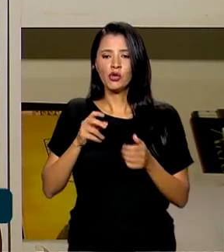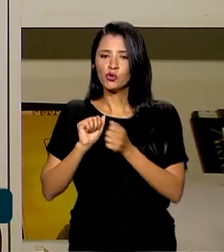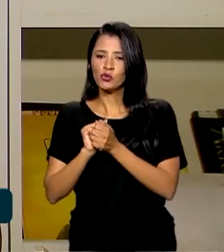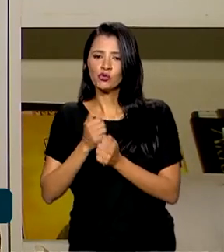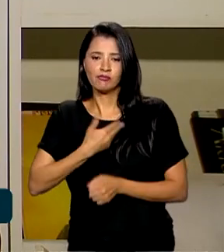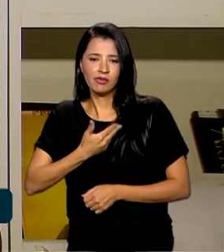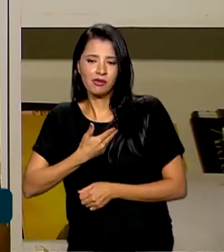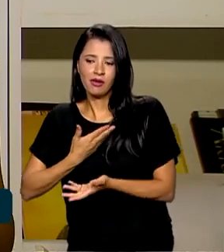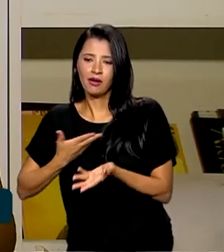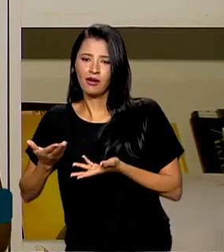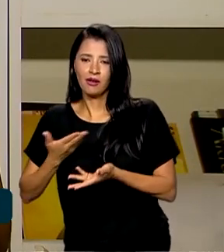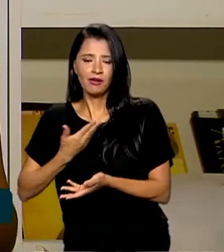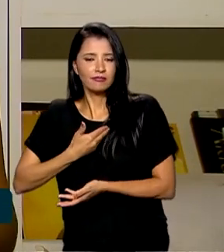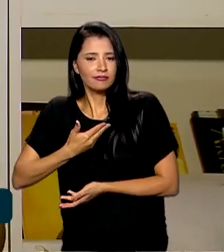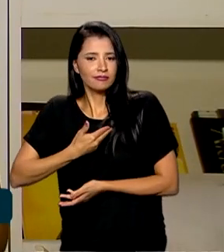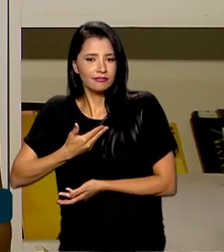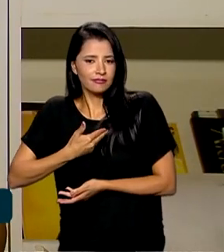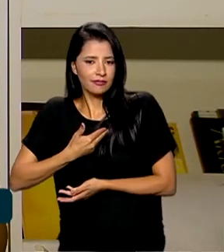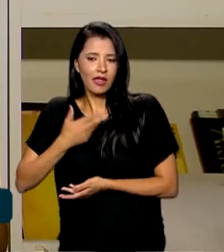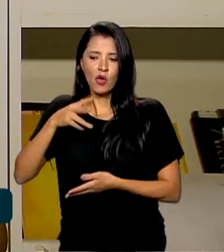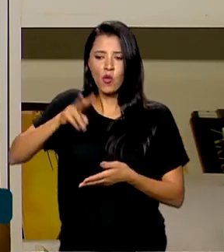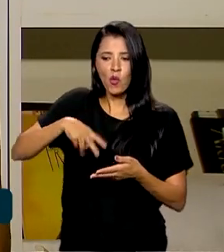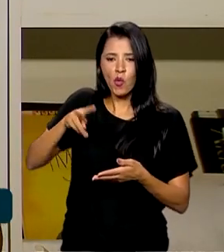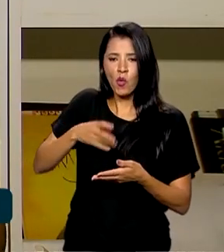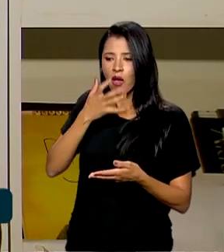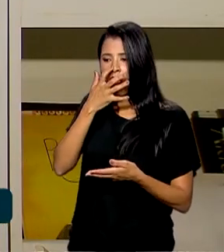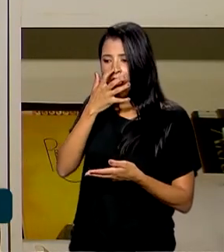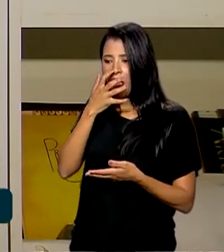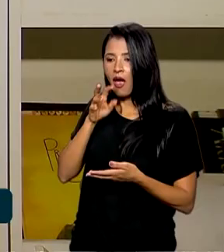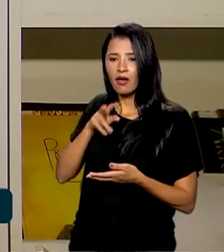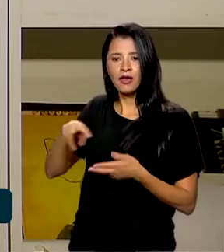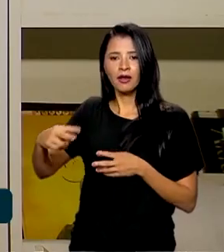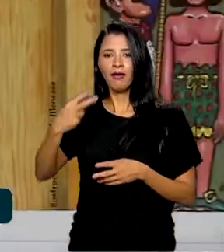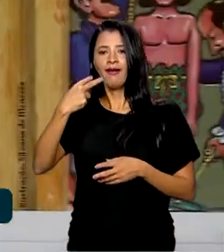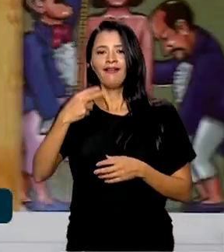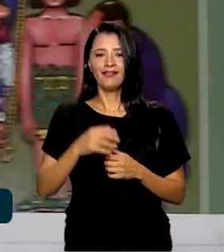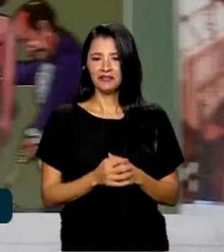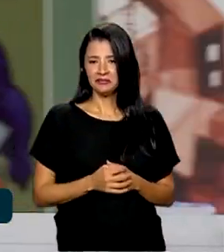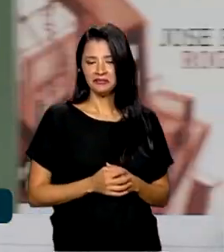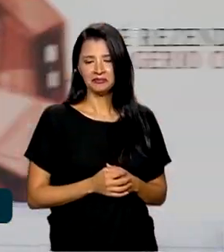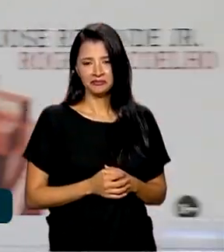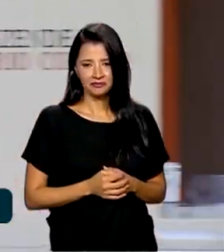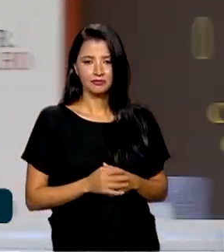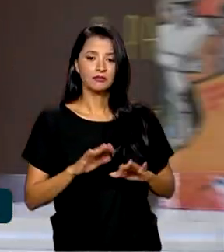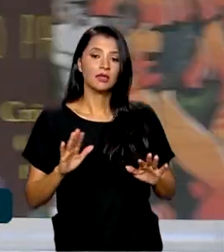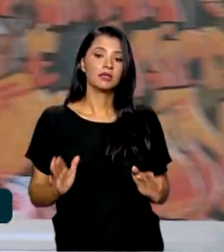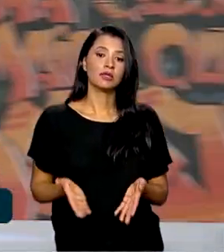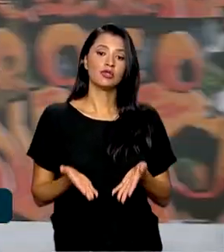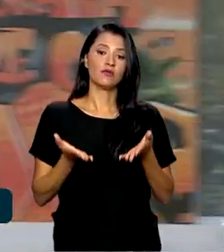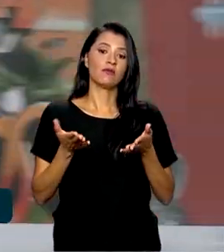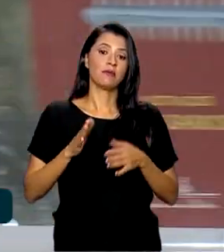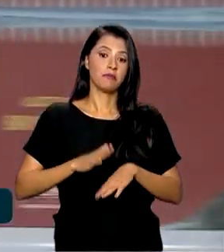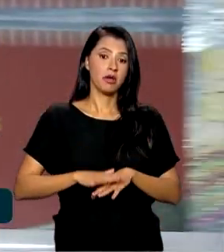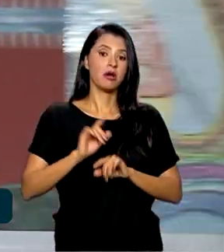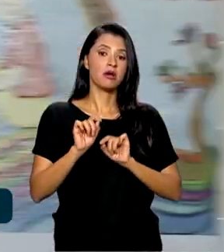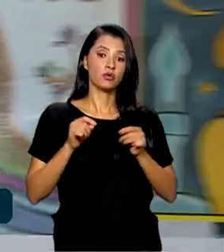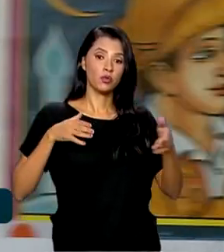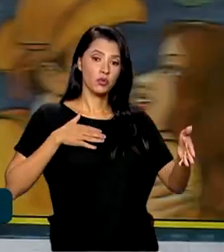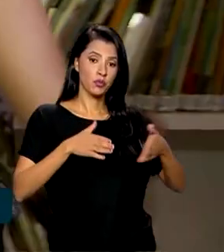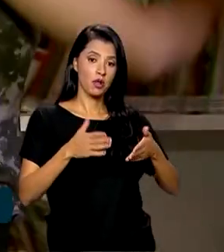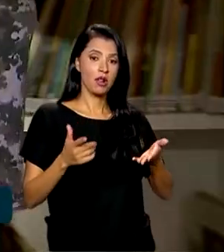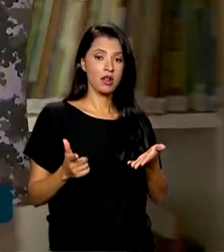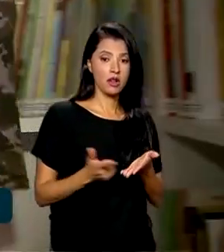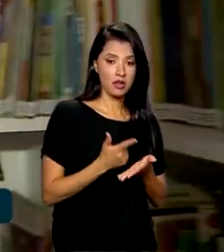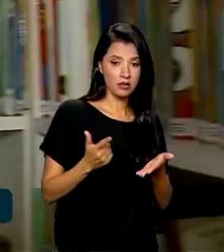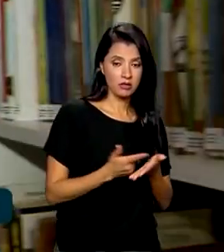amiguinhos e aí eu já ia lendo para eles e foi assim. Para incentivar cada vez mais o acesso ao livro,